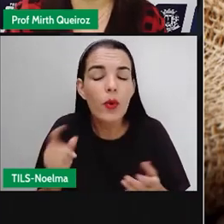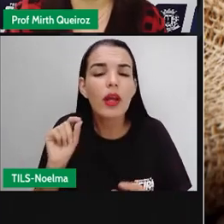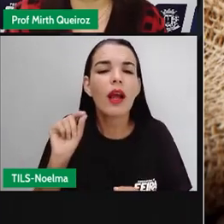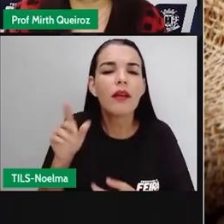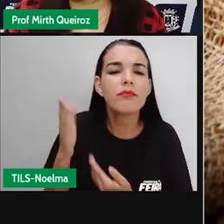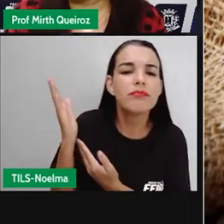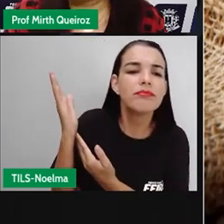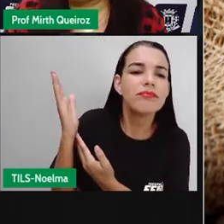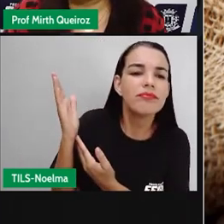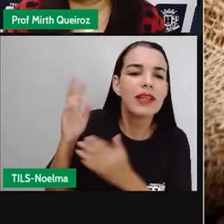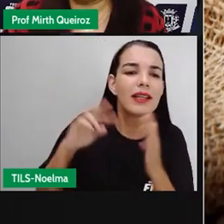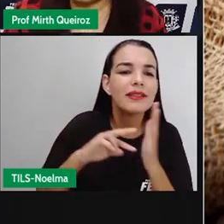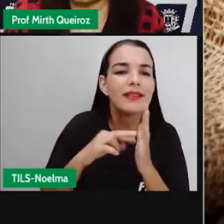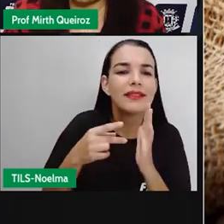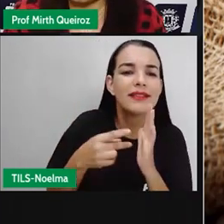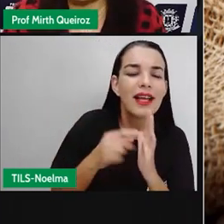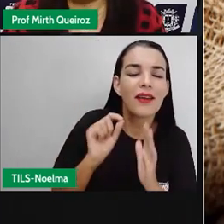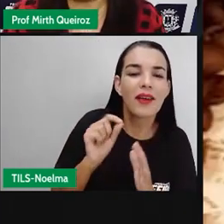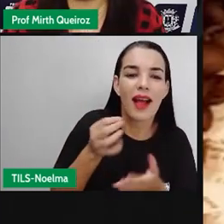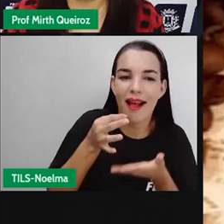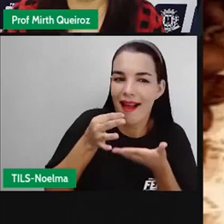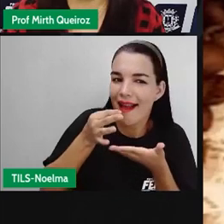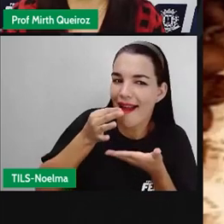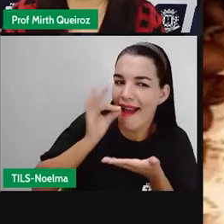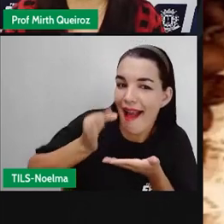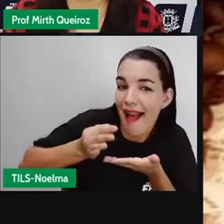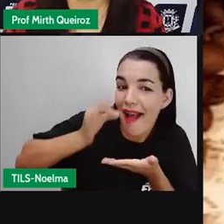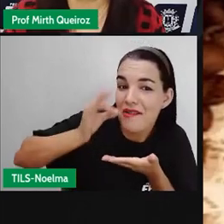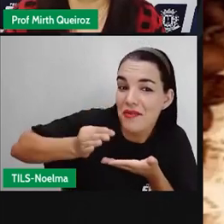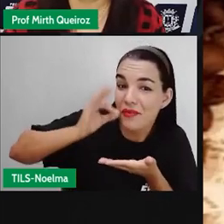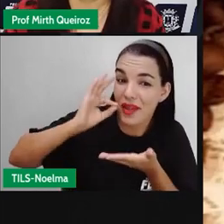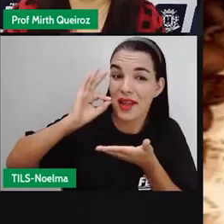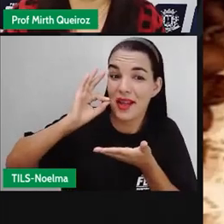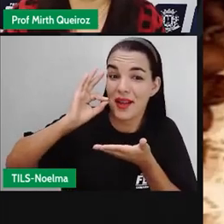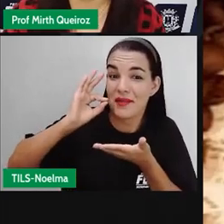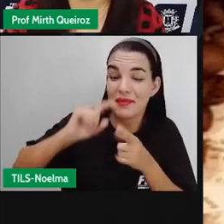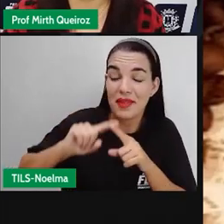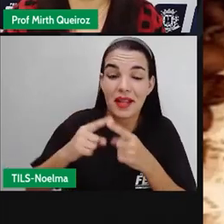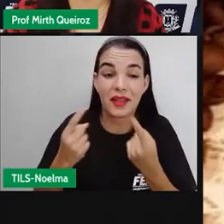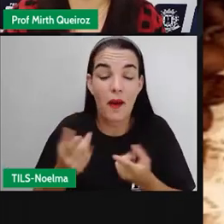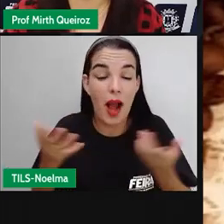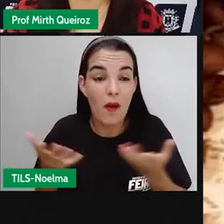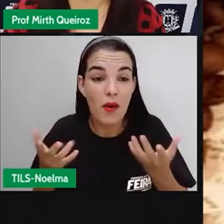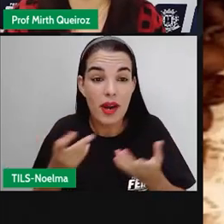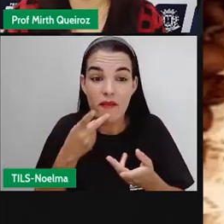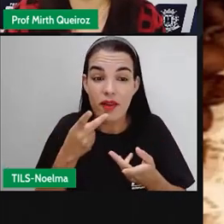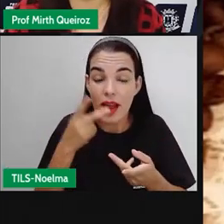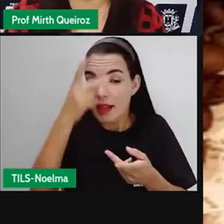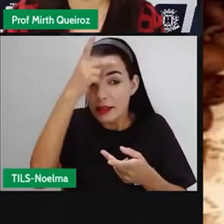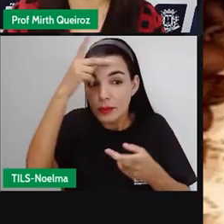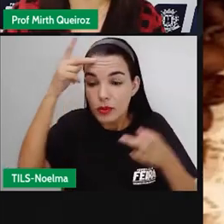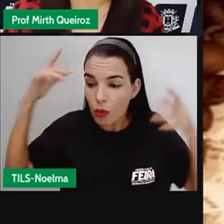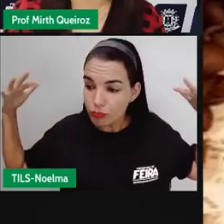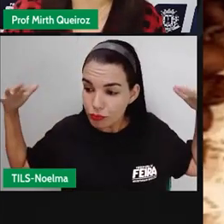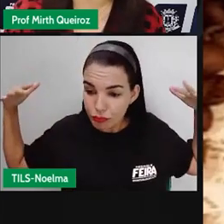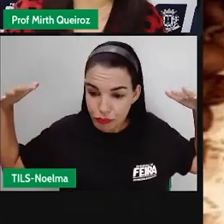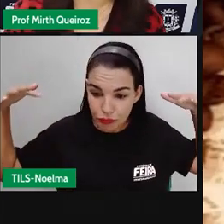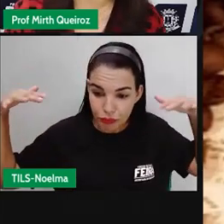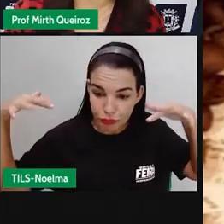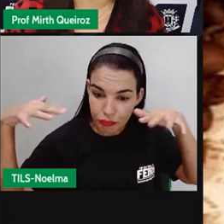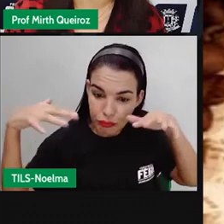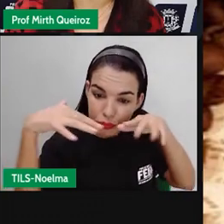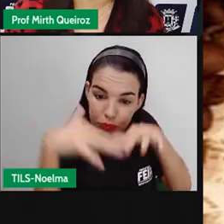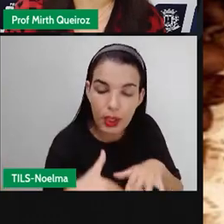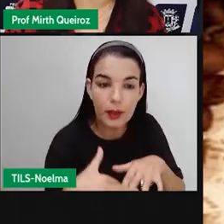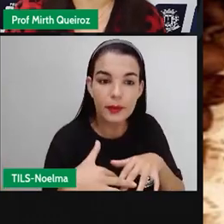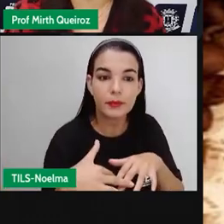O café, né? As sementinhas aí de café. E vamos falar sobre os imigrantes que a gente já vinha